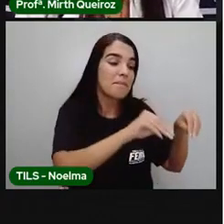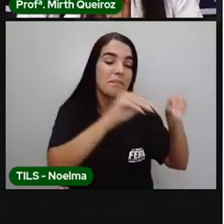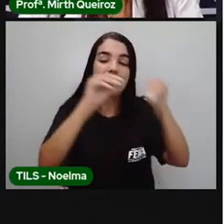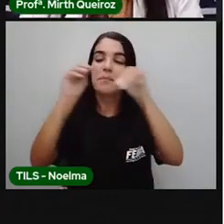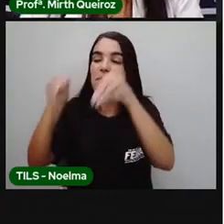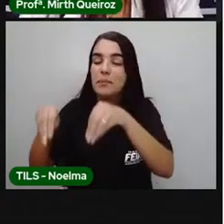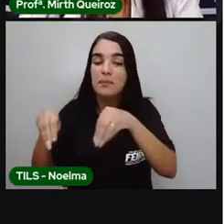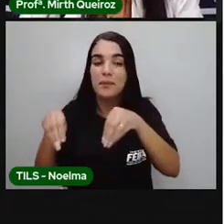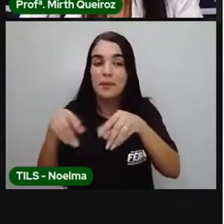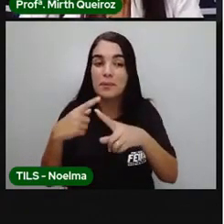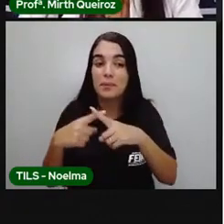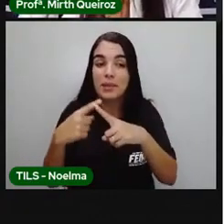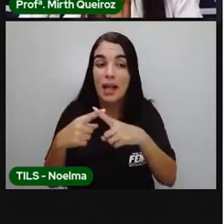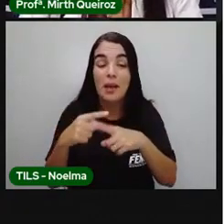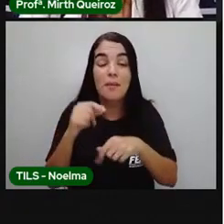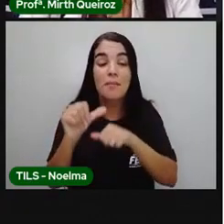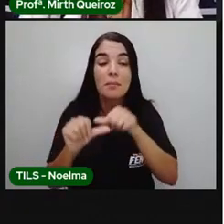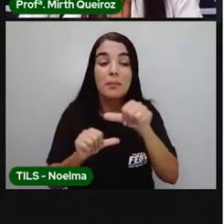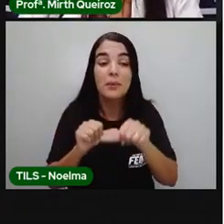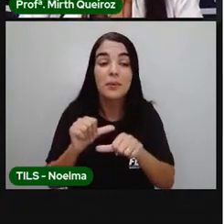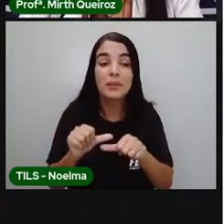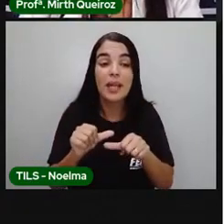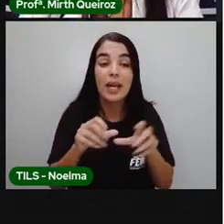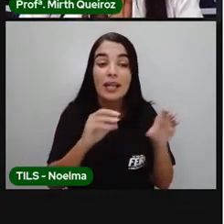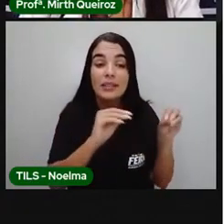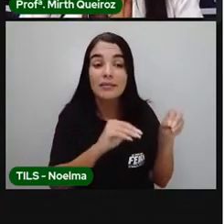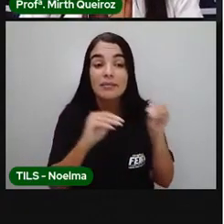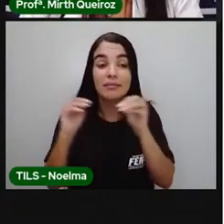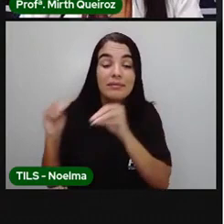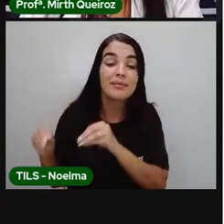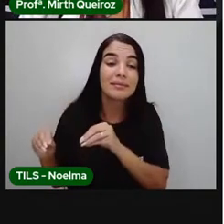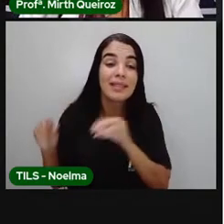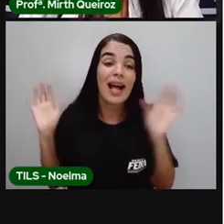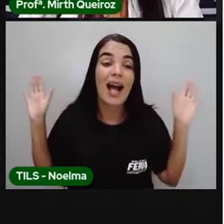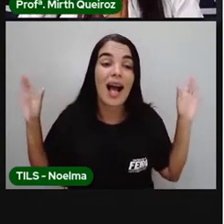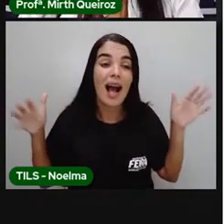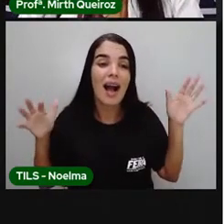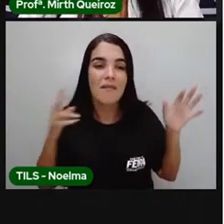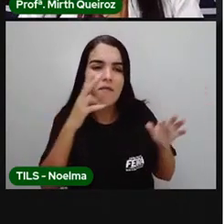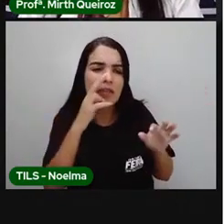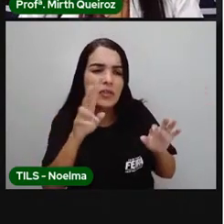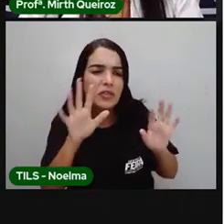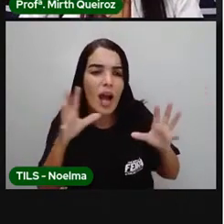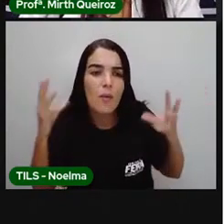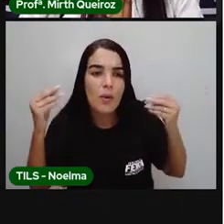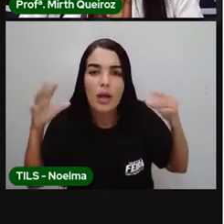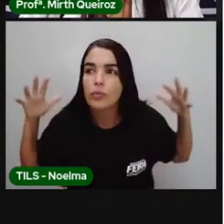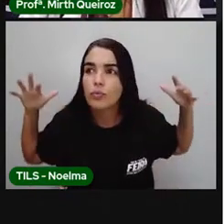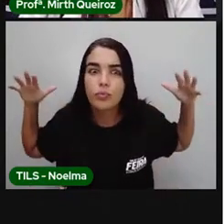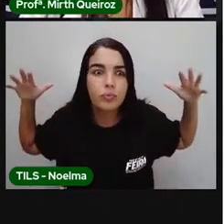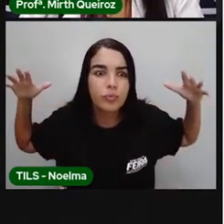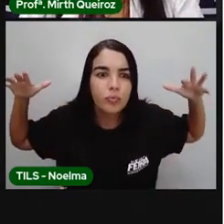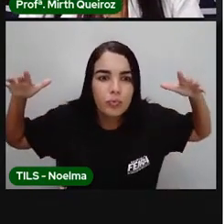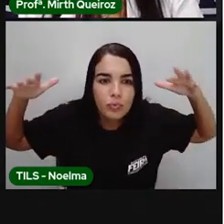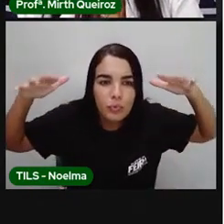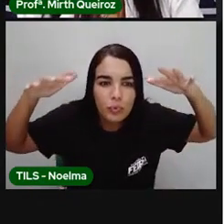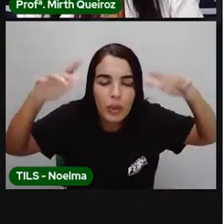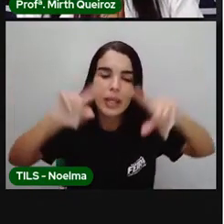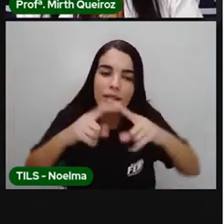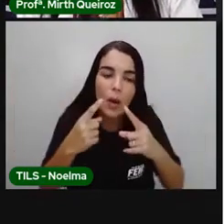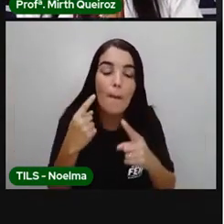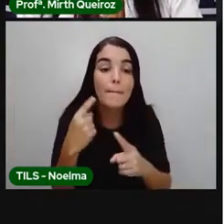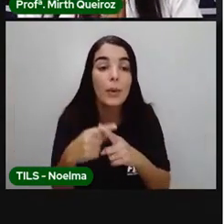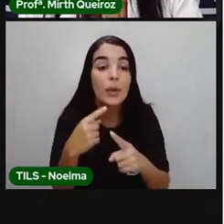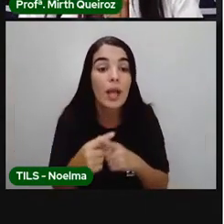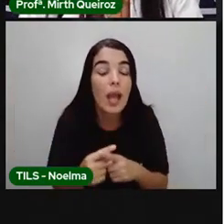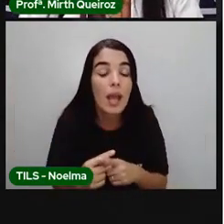de melhores condições de vida. Por que que essas aves, elas estão migrando? Geralmente, o clima ali mudou, ficou escasso